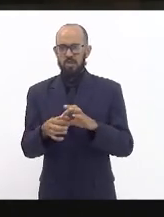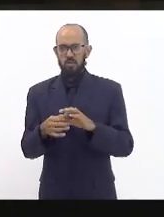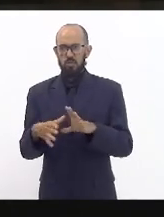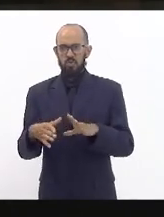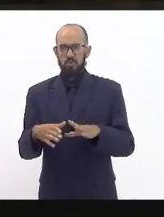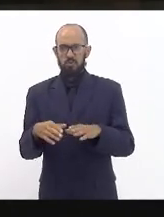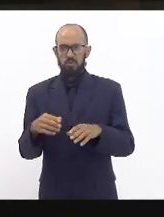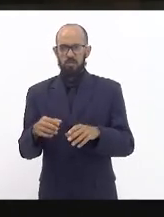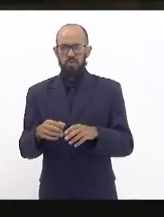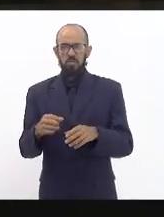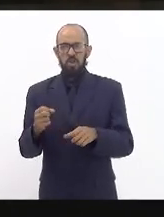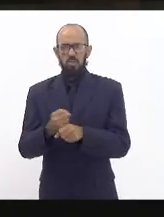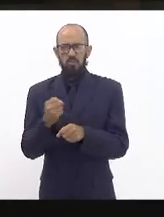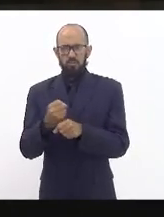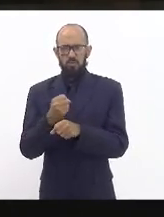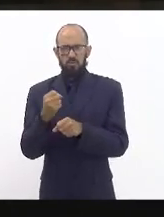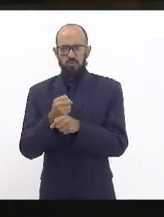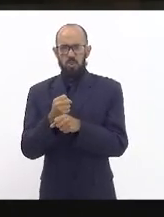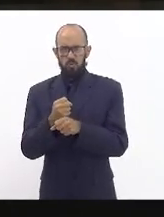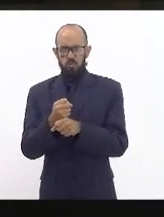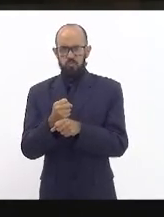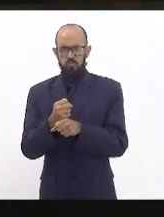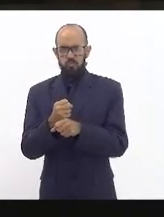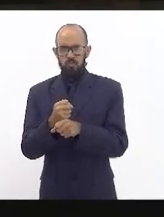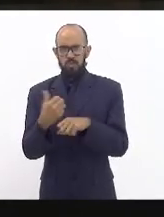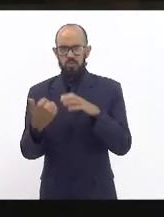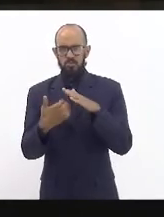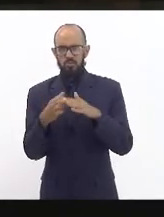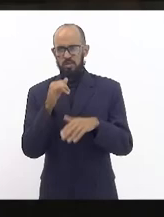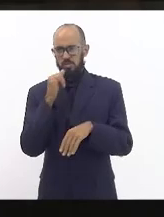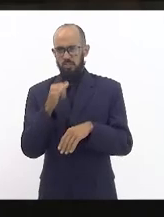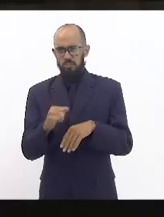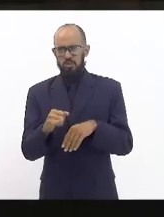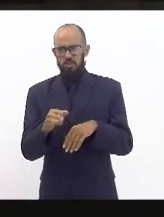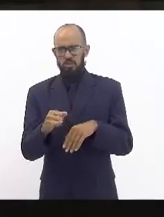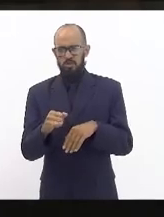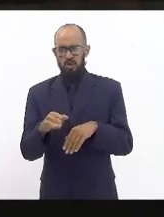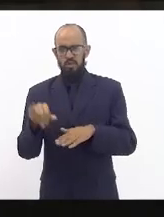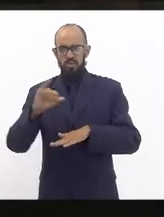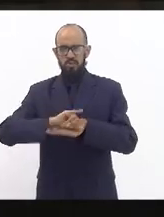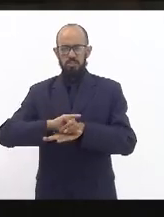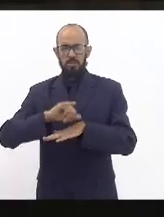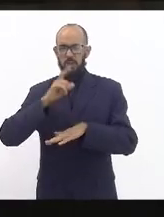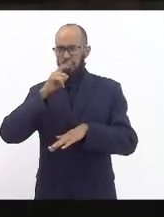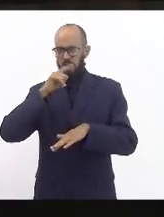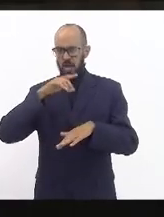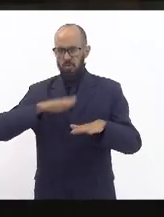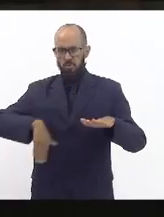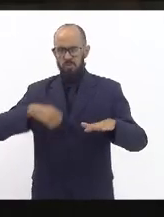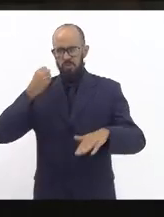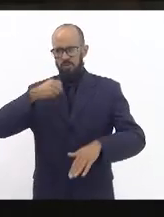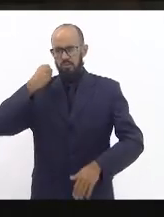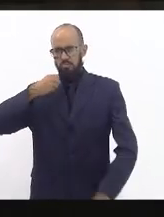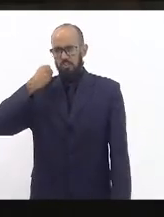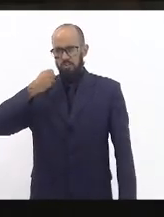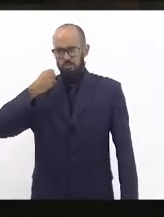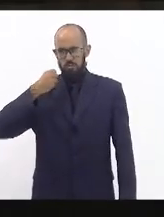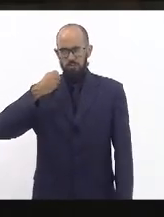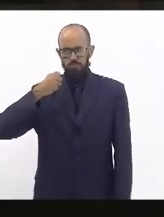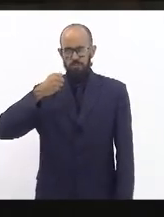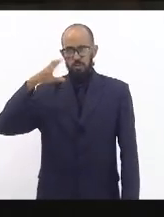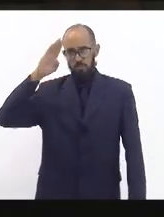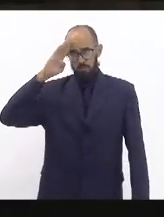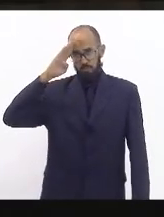construção dessas quatro termelétricas e no espelho d'água da Baía de Sepitiba e o mais triste disso tudo é que nós temos lá em